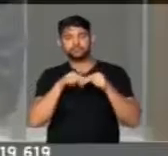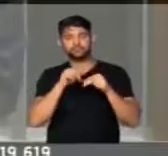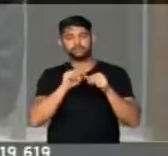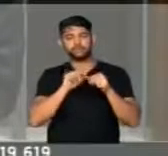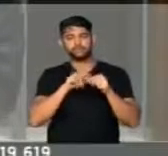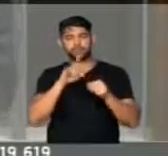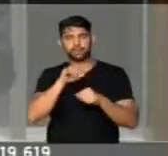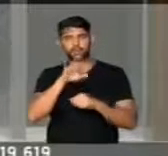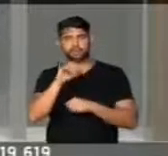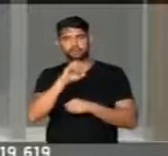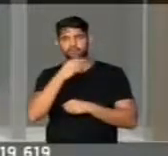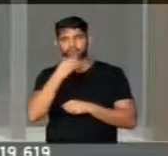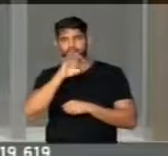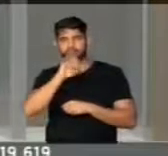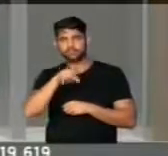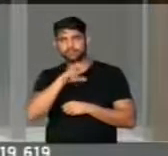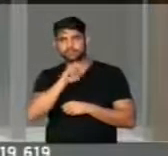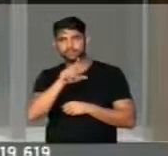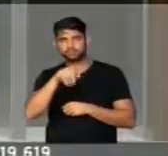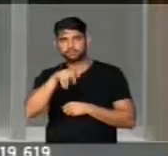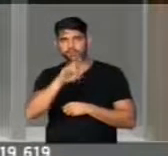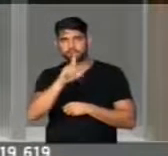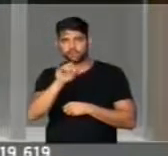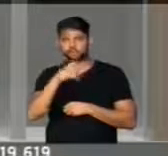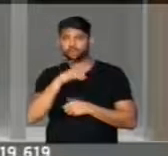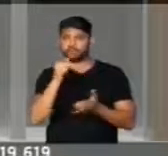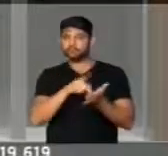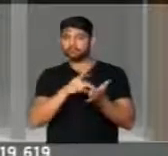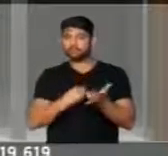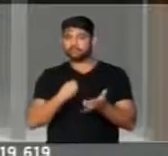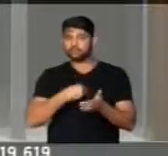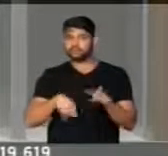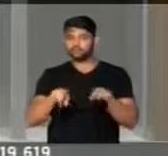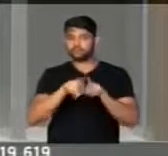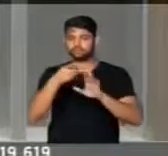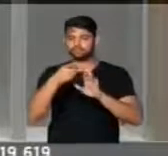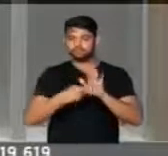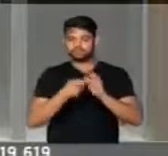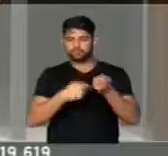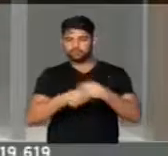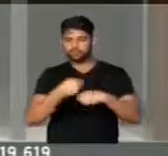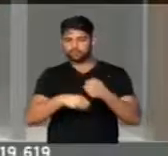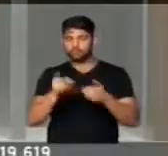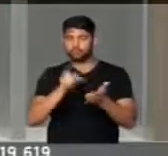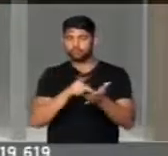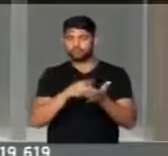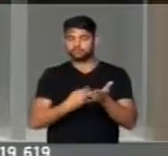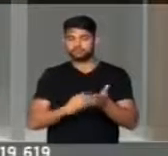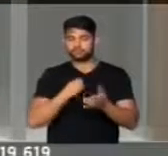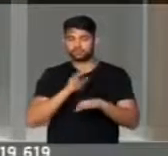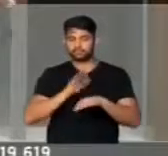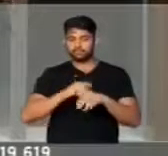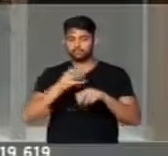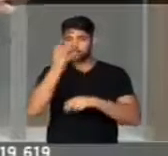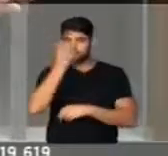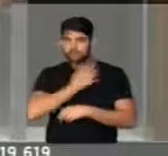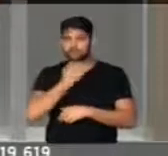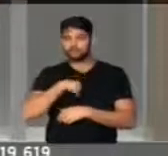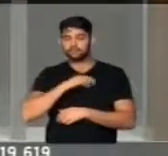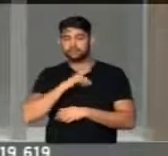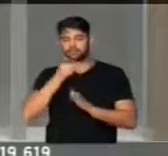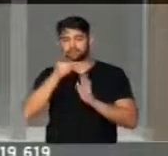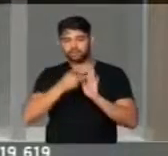as delações de Sérgio Machado. Então, é óbvio que eles têm um projeto econômico que é muito grave.